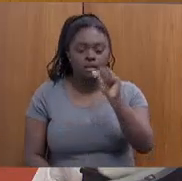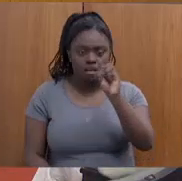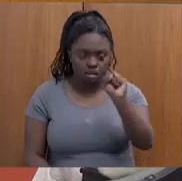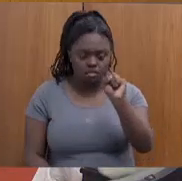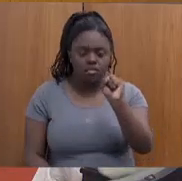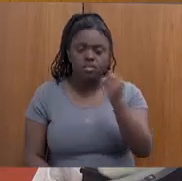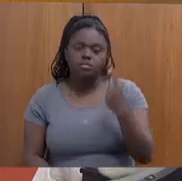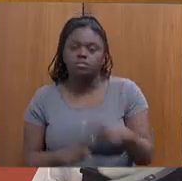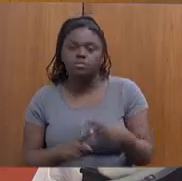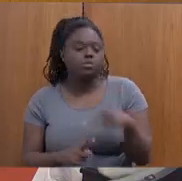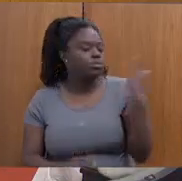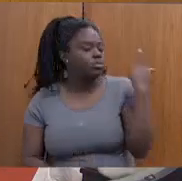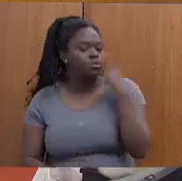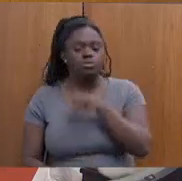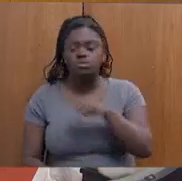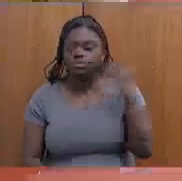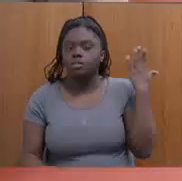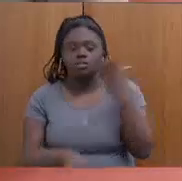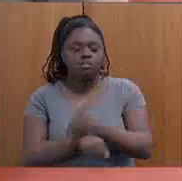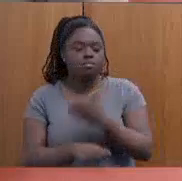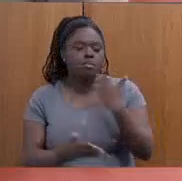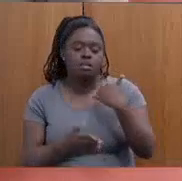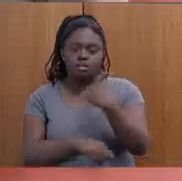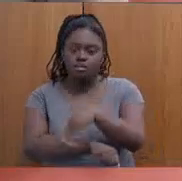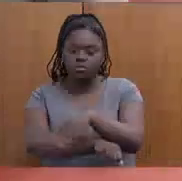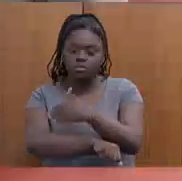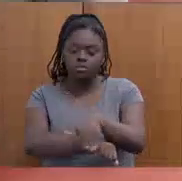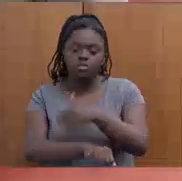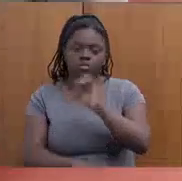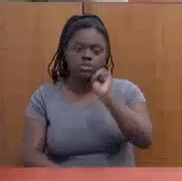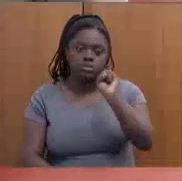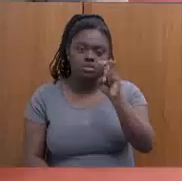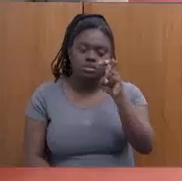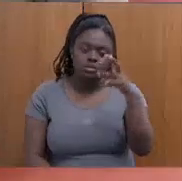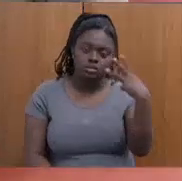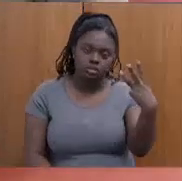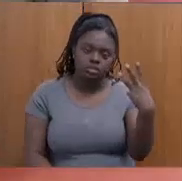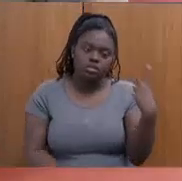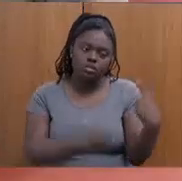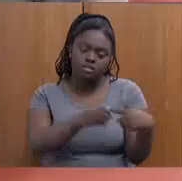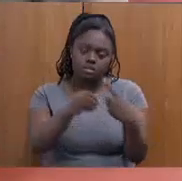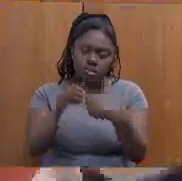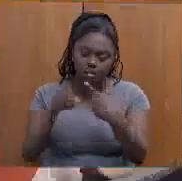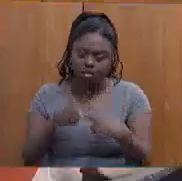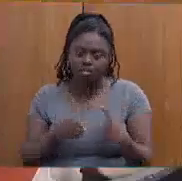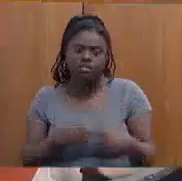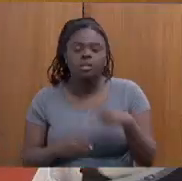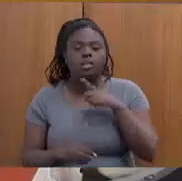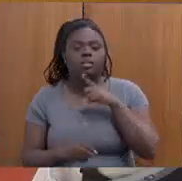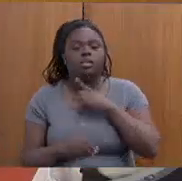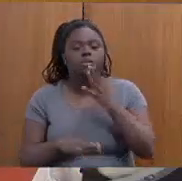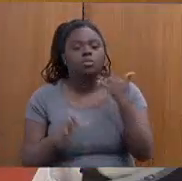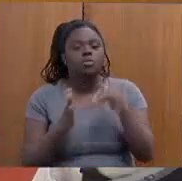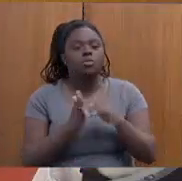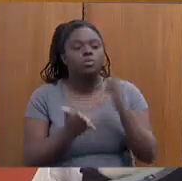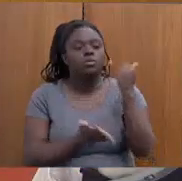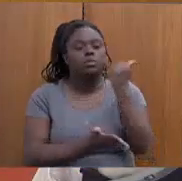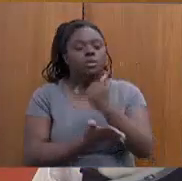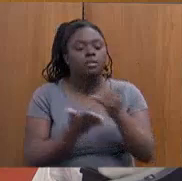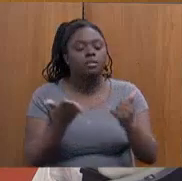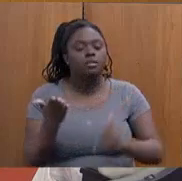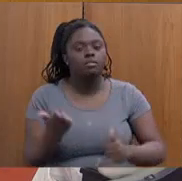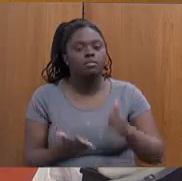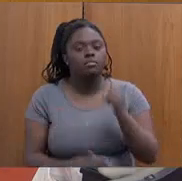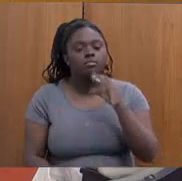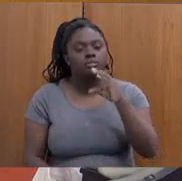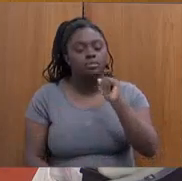não consegui acessar esses endereços dos 853 municípios. Não, eu tenho lá, eu tenho todo o cadastro do caso, eu encaminho, tá?